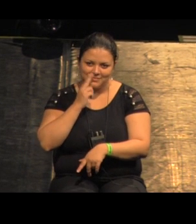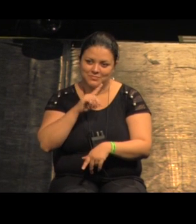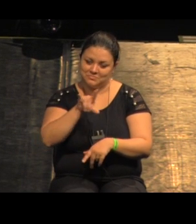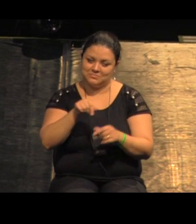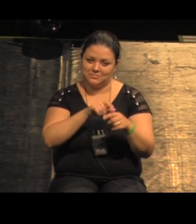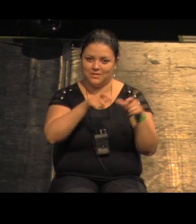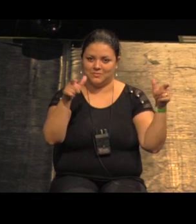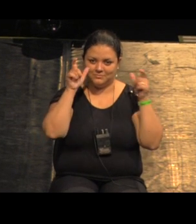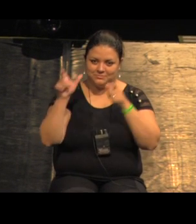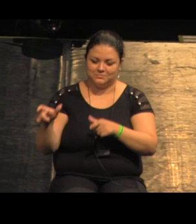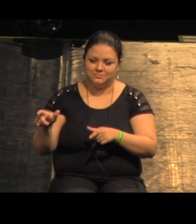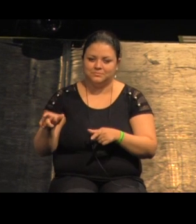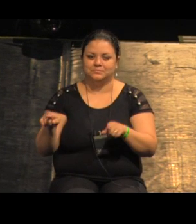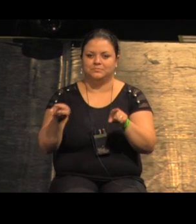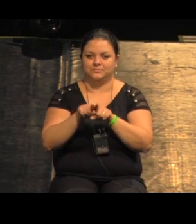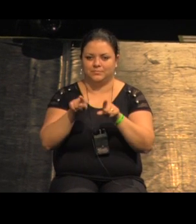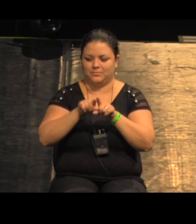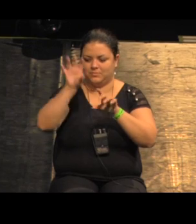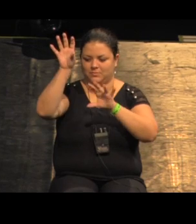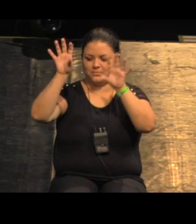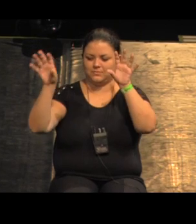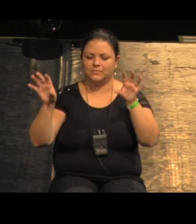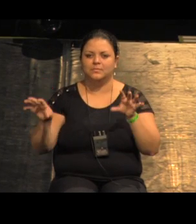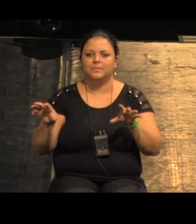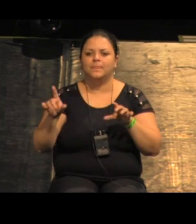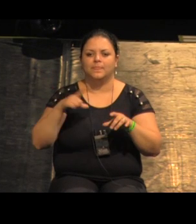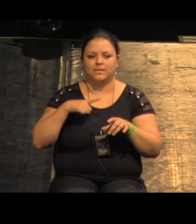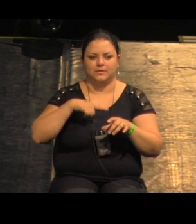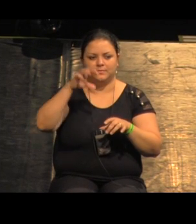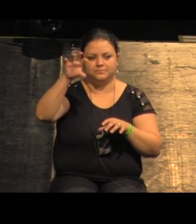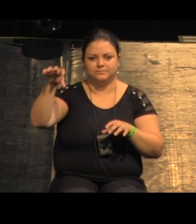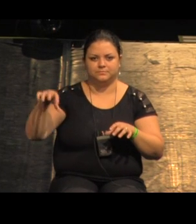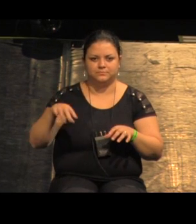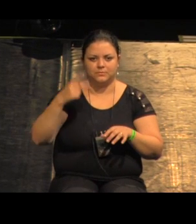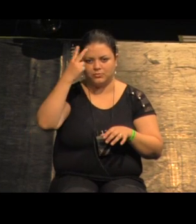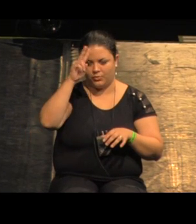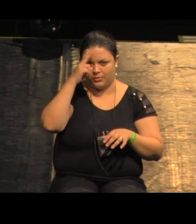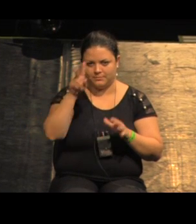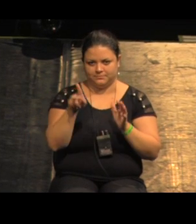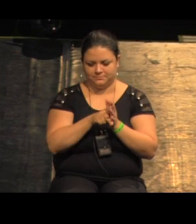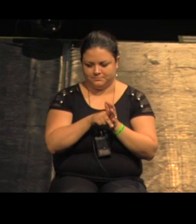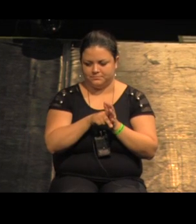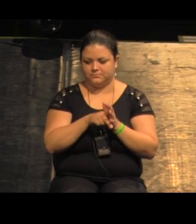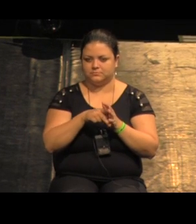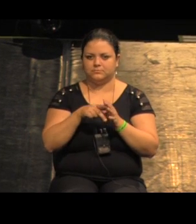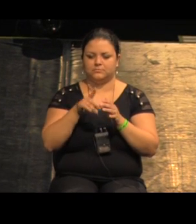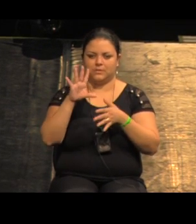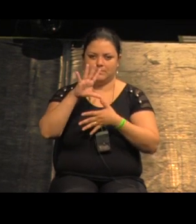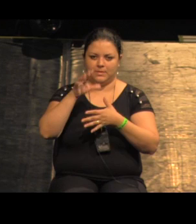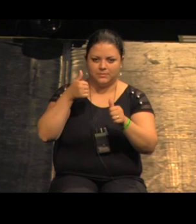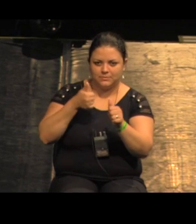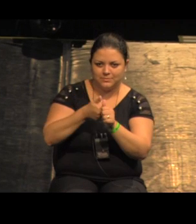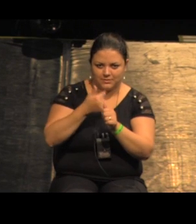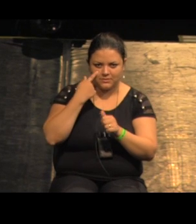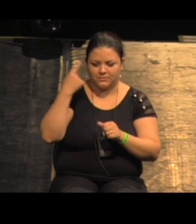e aqui as áreas históricas o centro histórico do Porto então aqui a gente tem um mapa mais aproximado a gente consegue